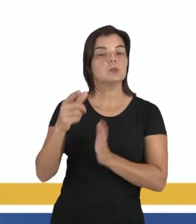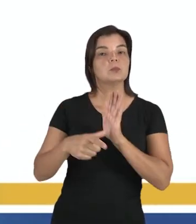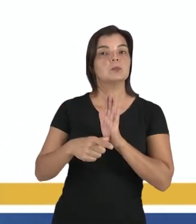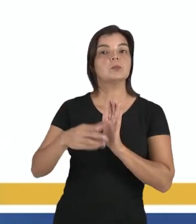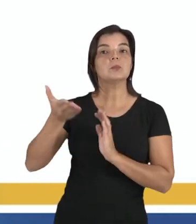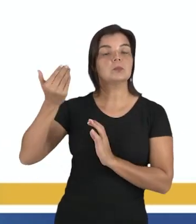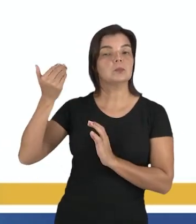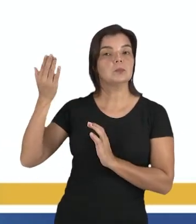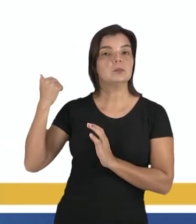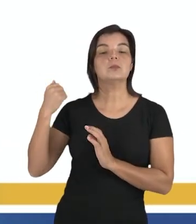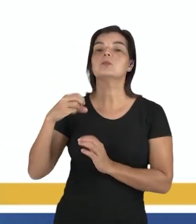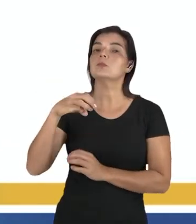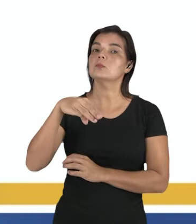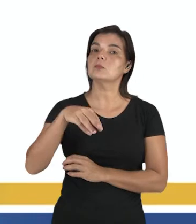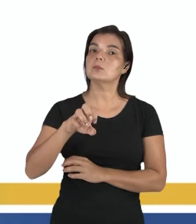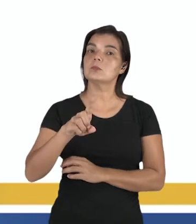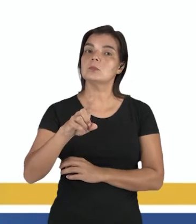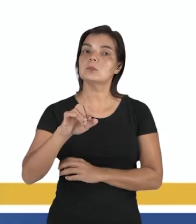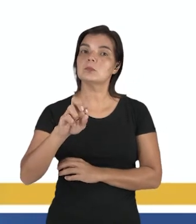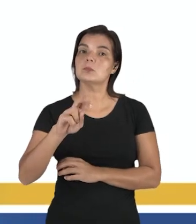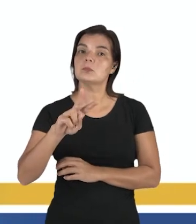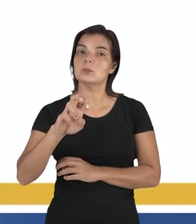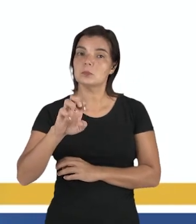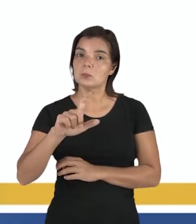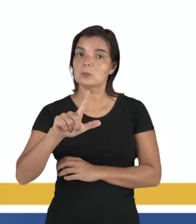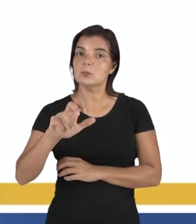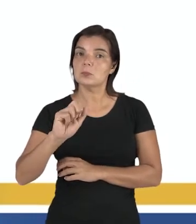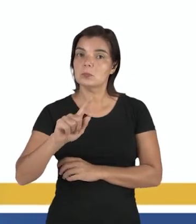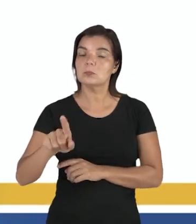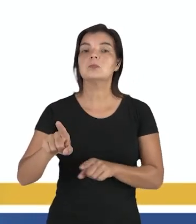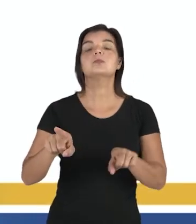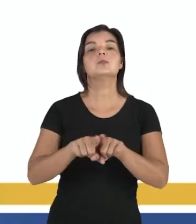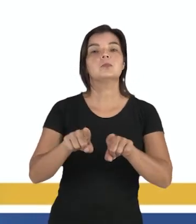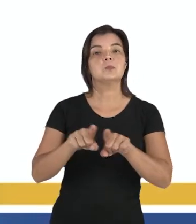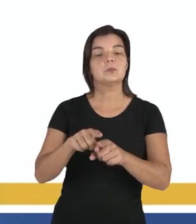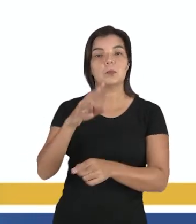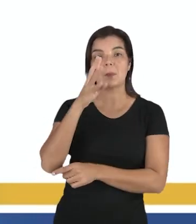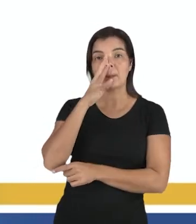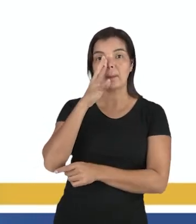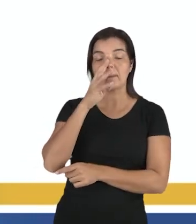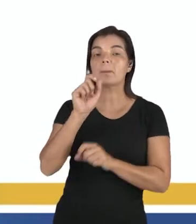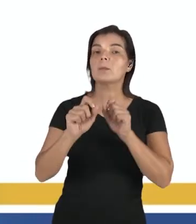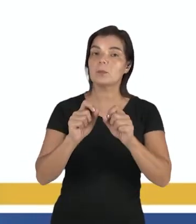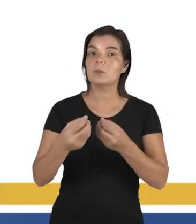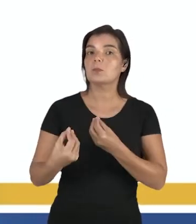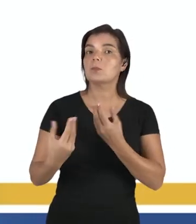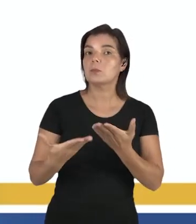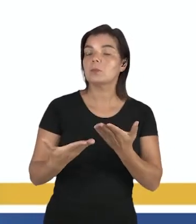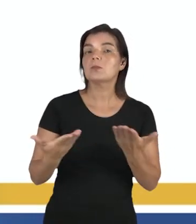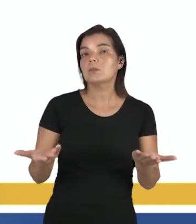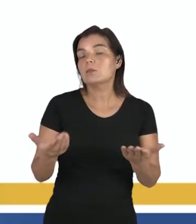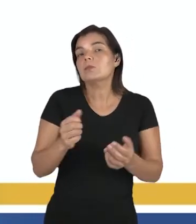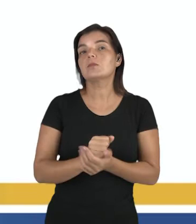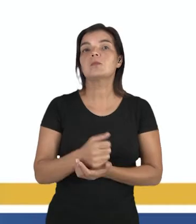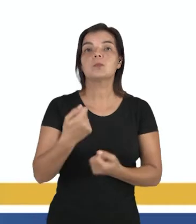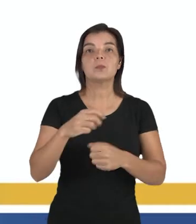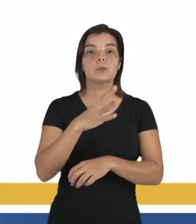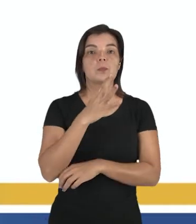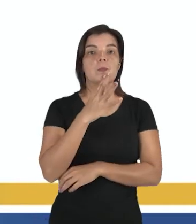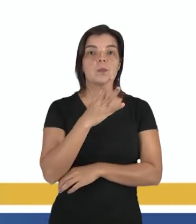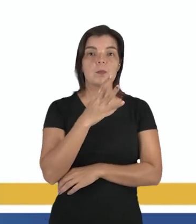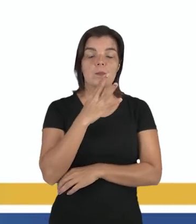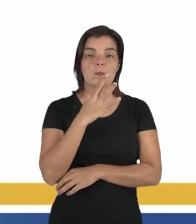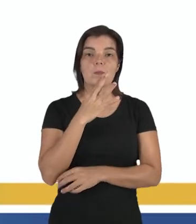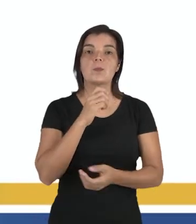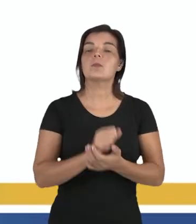antiga e medieval, de que conhecer é contemplar a natureza dada, então eu devo conhecer